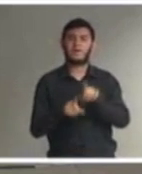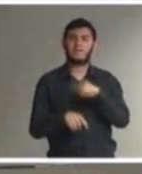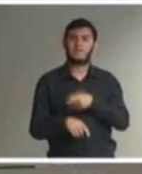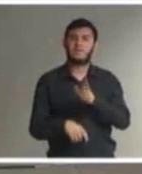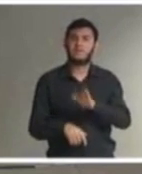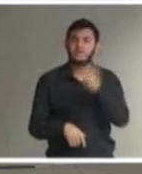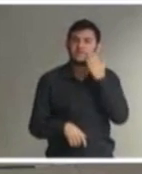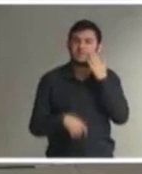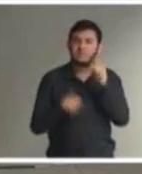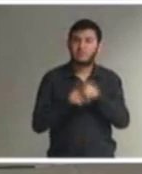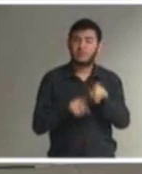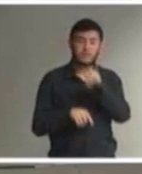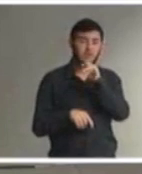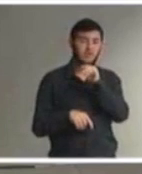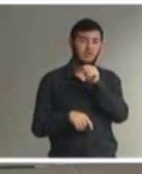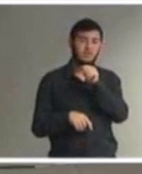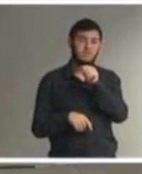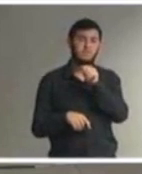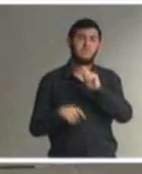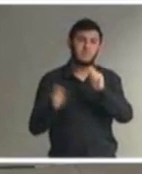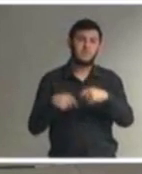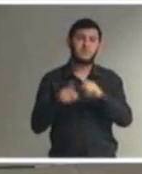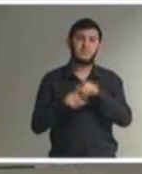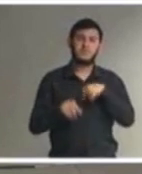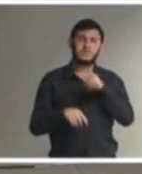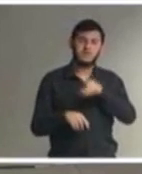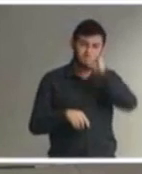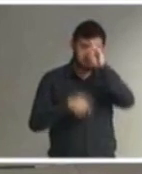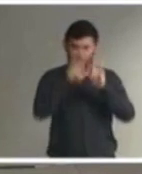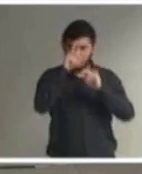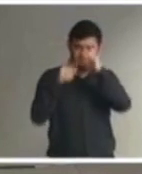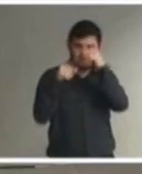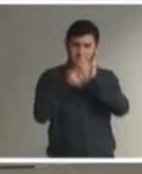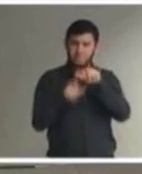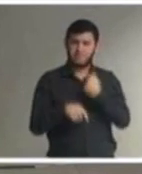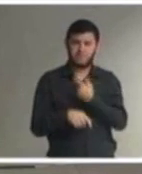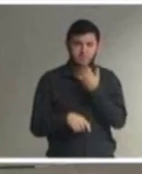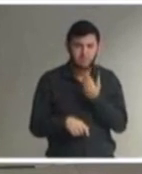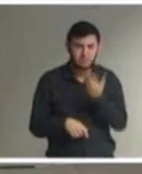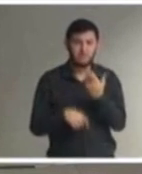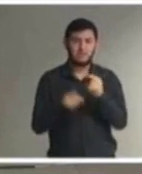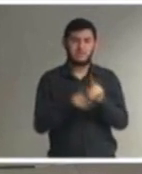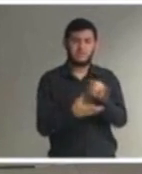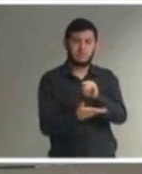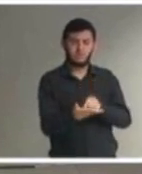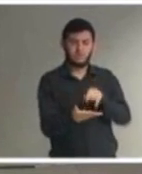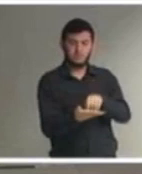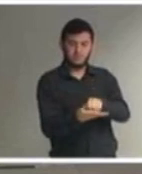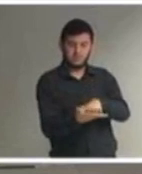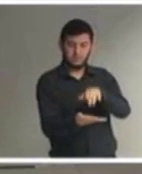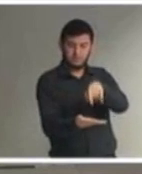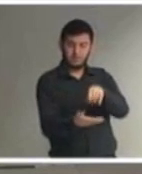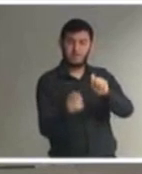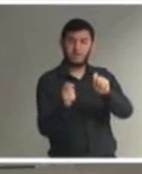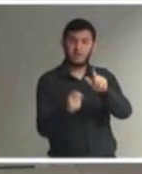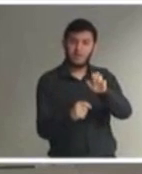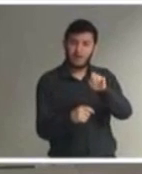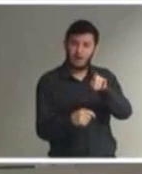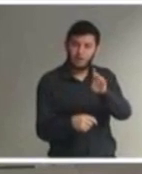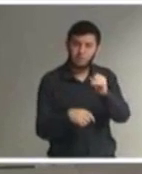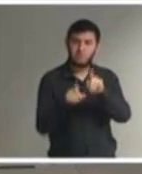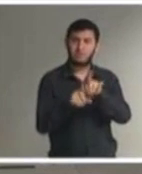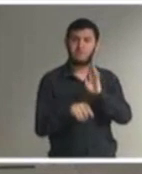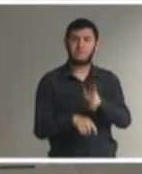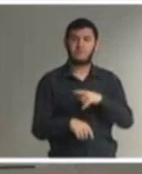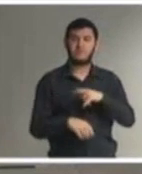criativa começar a obter esses laudos eu cito um exemplo de uma prática desenvolvida pela